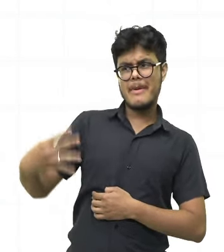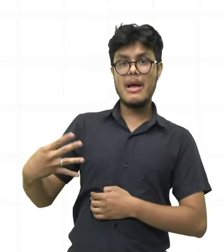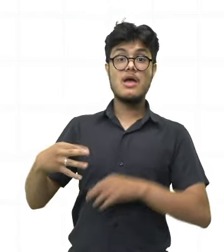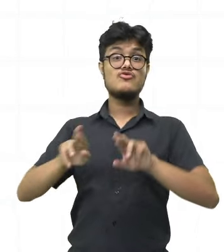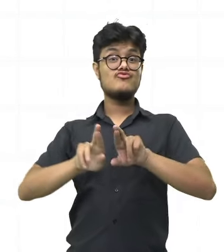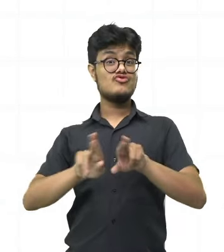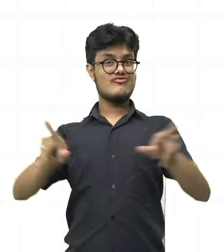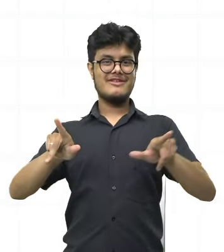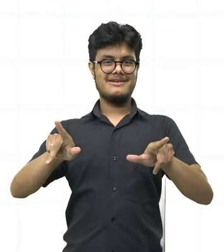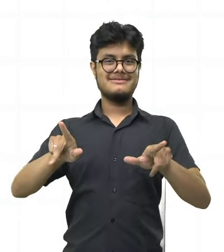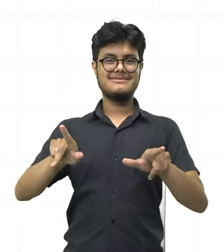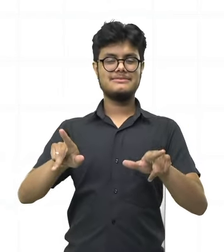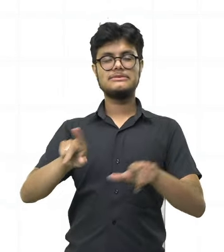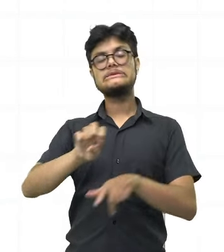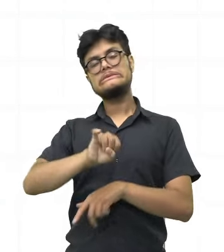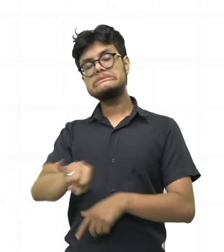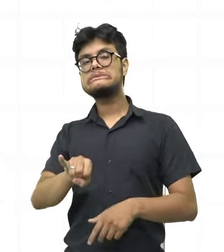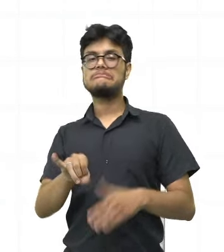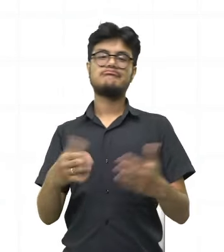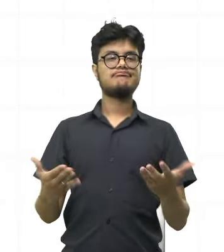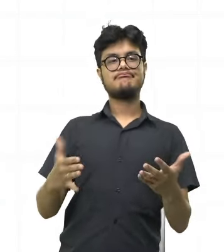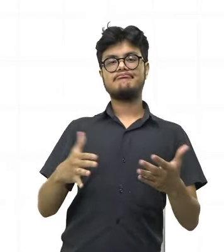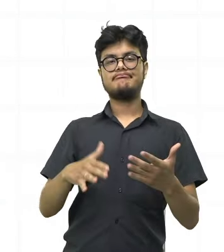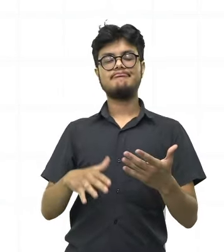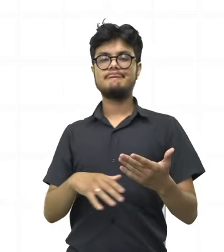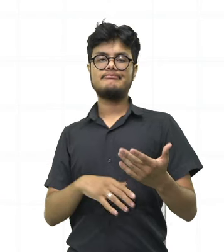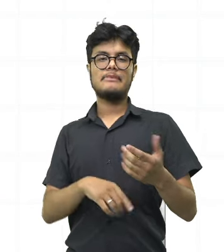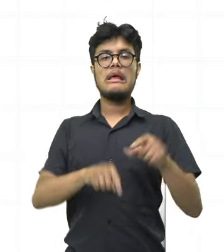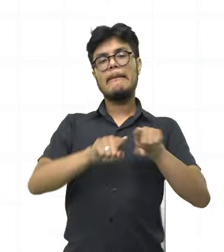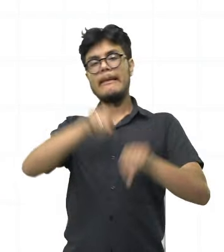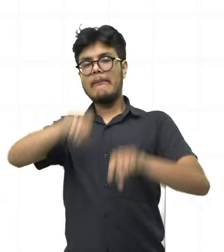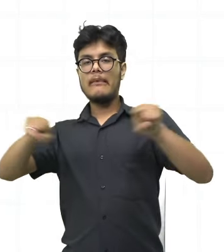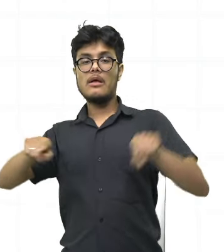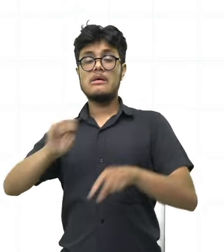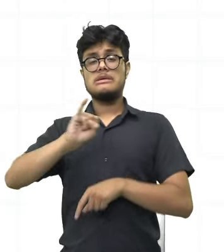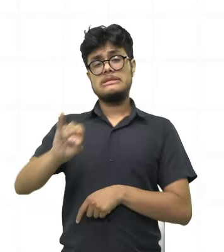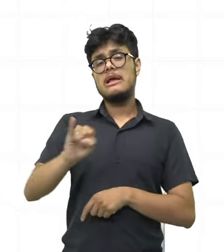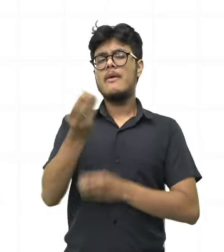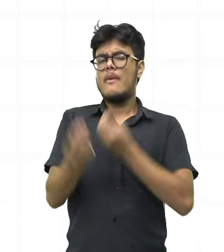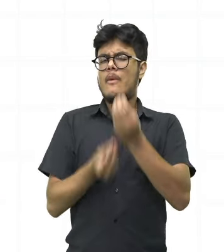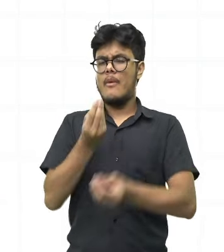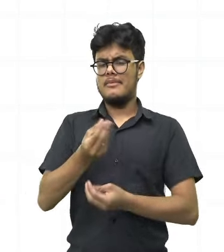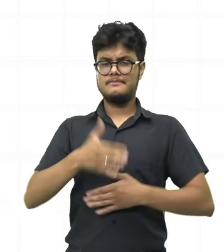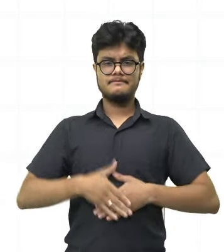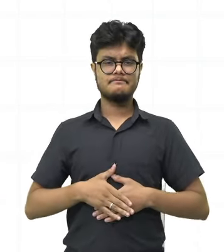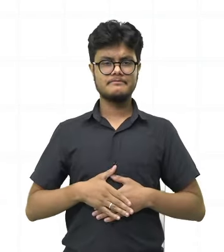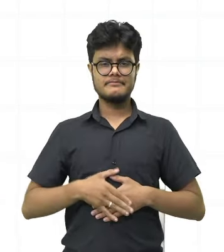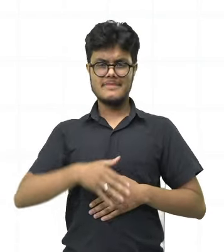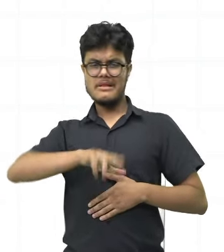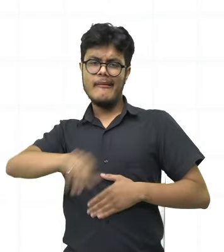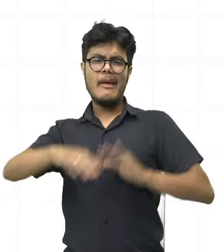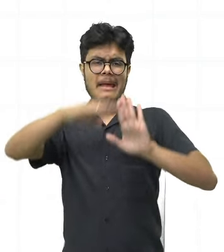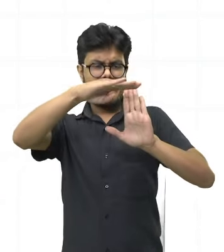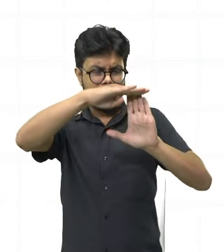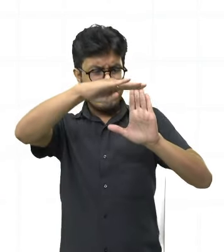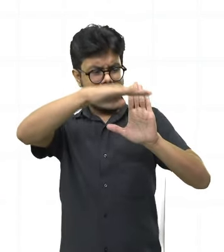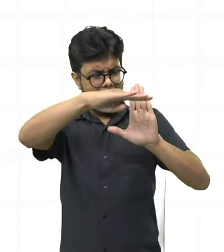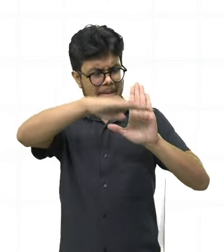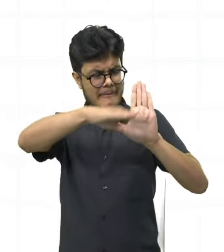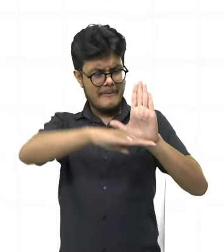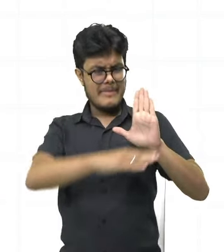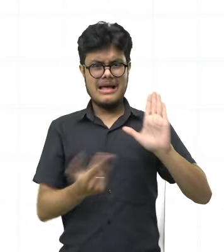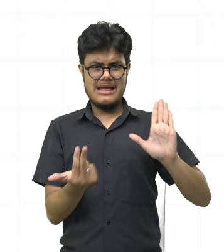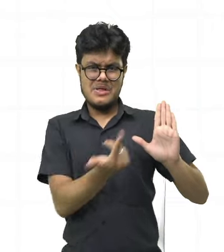seja, são irregulares. Quando eu estou diante de versos livres, aí eu já não vou me preocupar com a